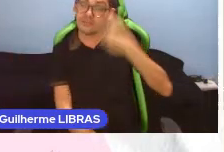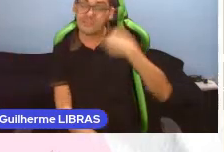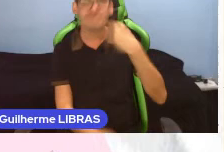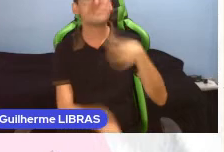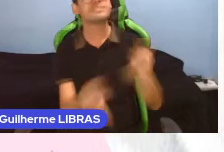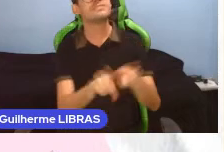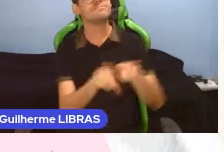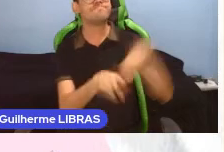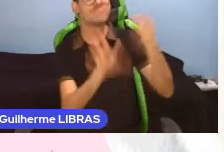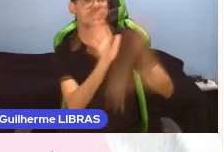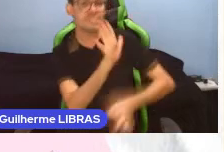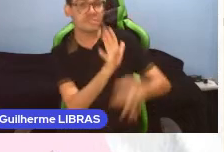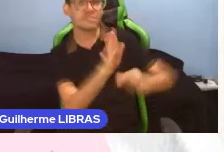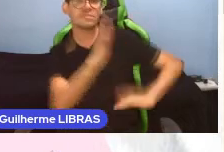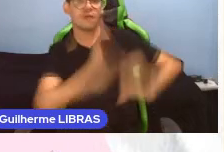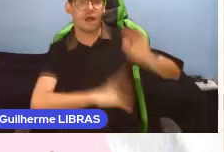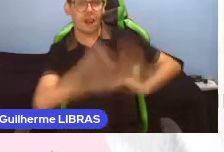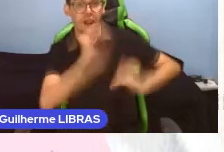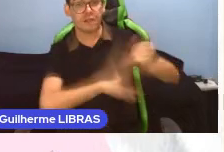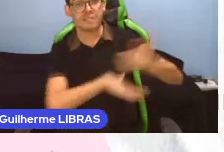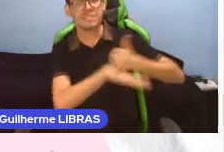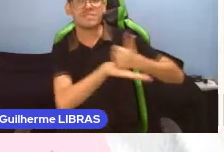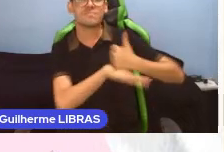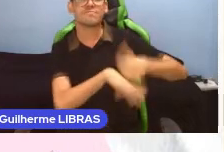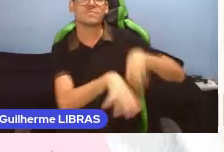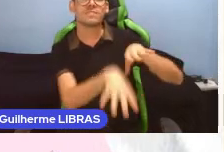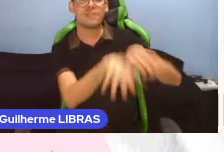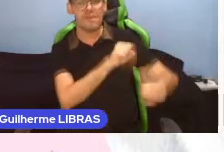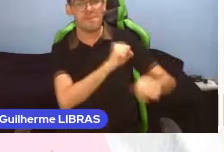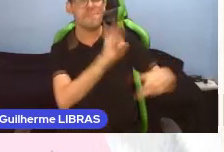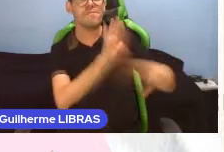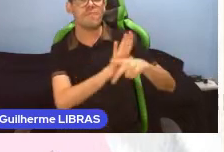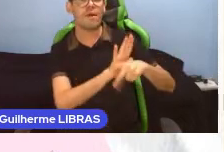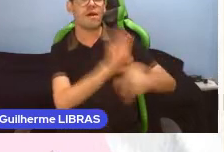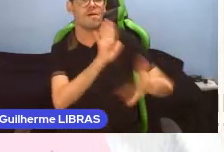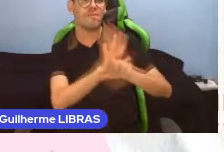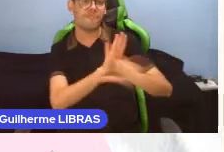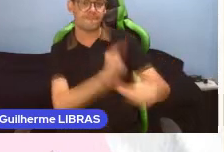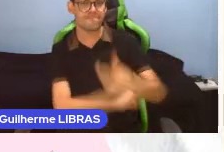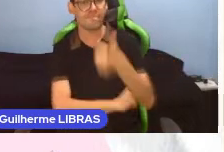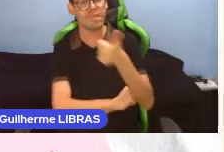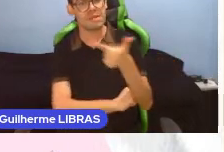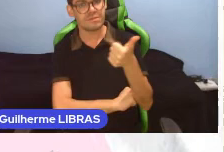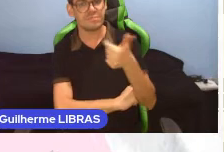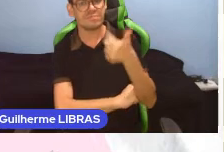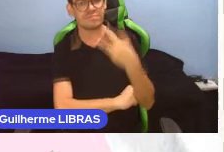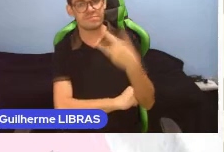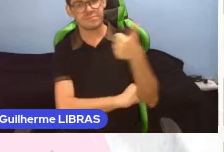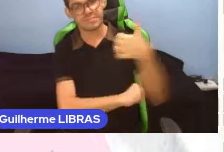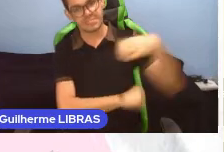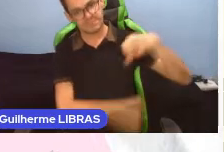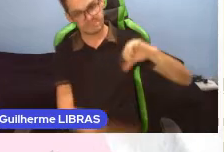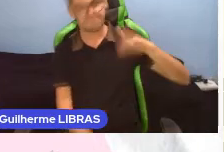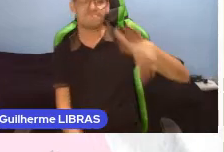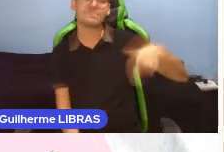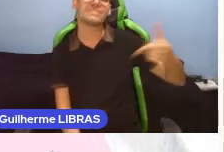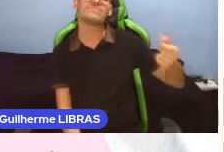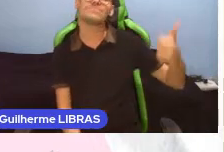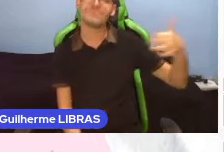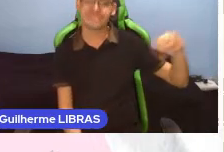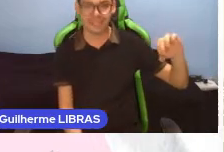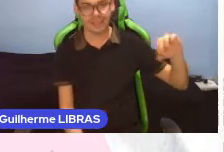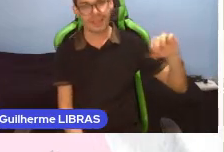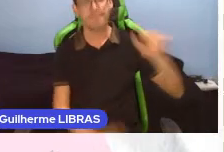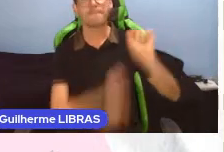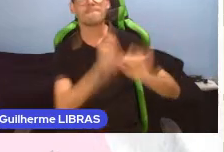contratar um intérprete profissional, verifique se a formação condiz com a lei nº 12.319, para 2010,